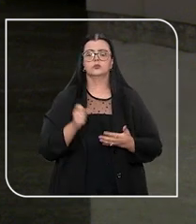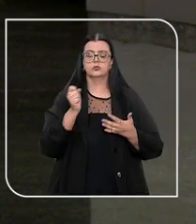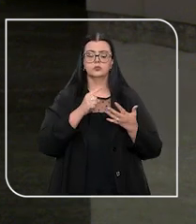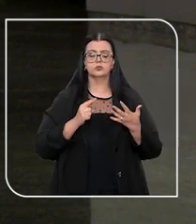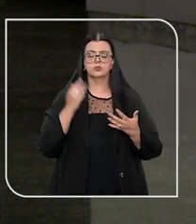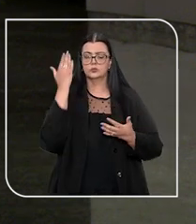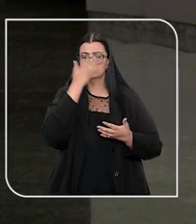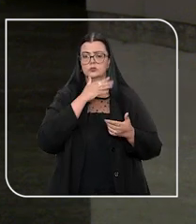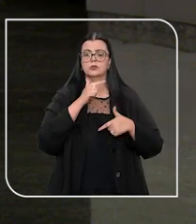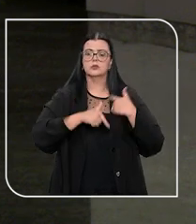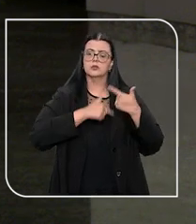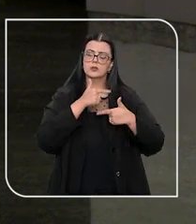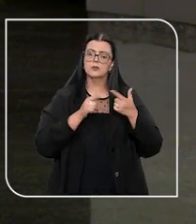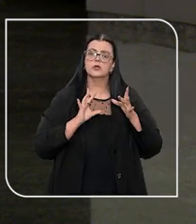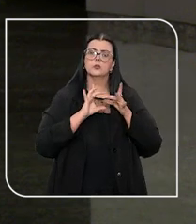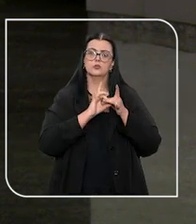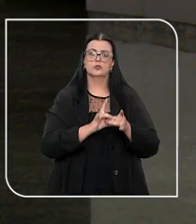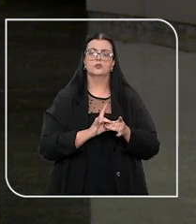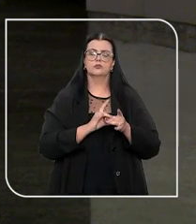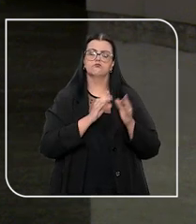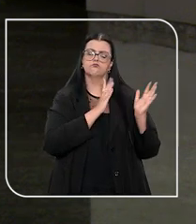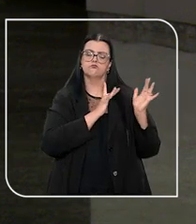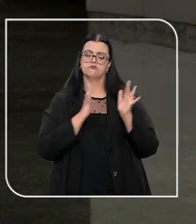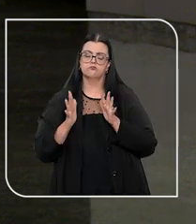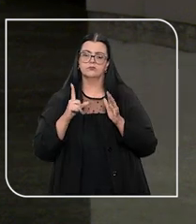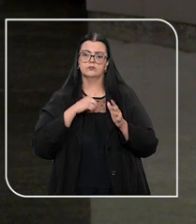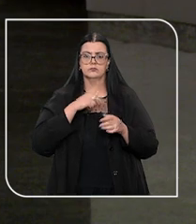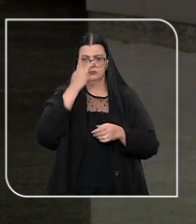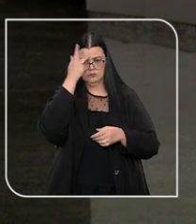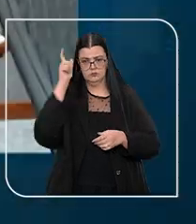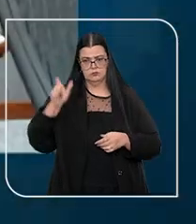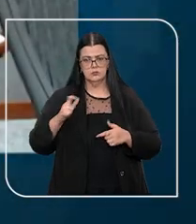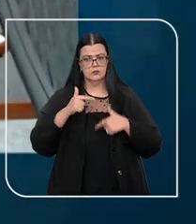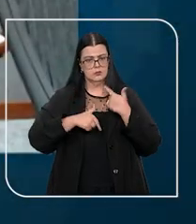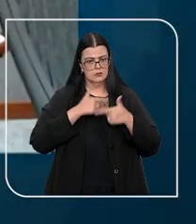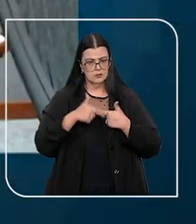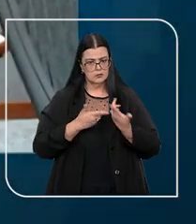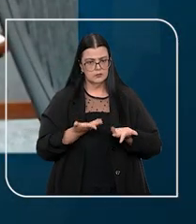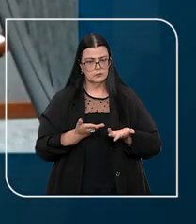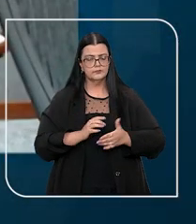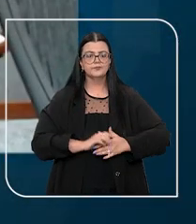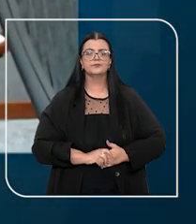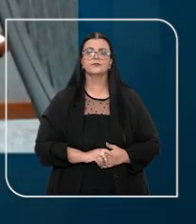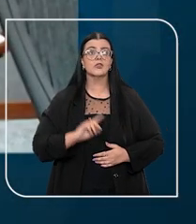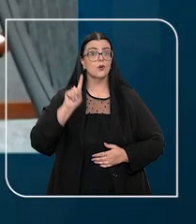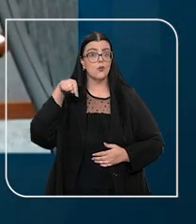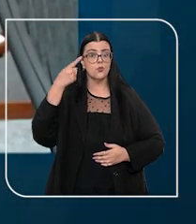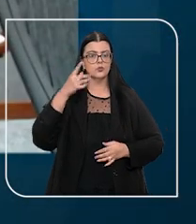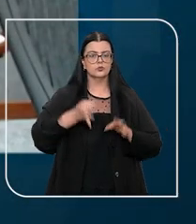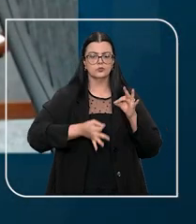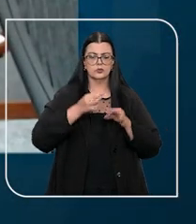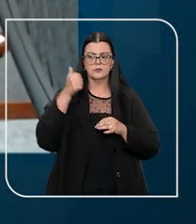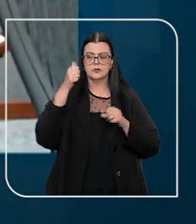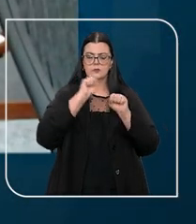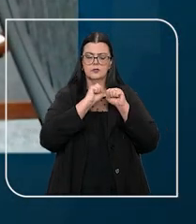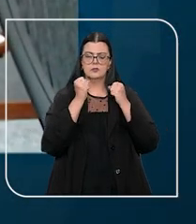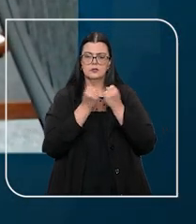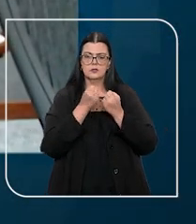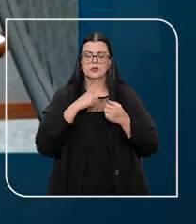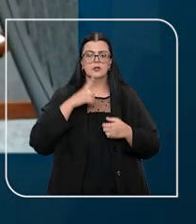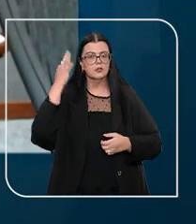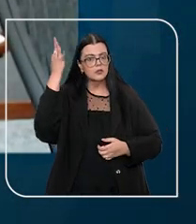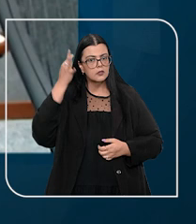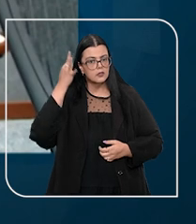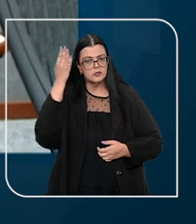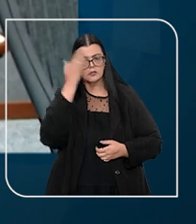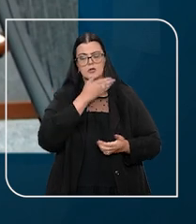que comprovem o trabalho exercido e os períodos alegados pelo trabalhador. O ministro lembrou que em outro julgamento, a primeira sessão fixou a